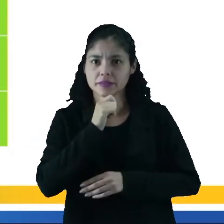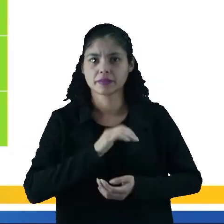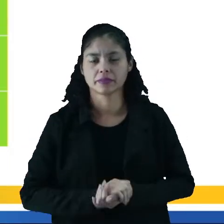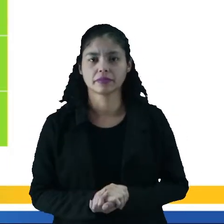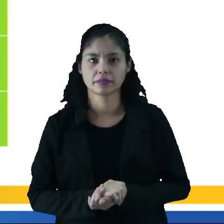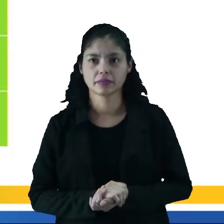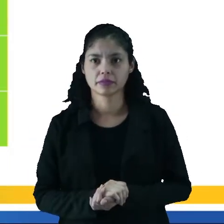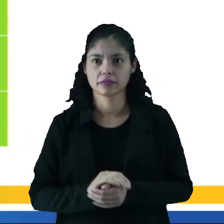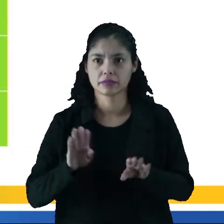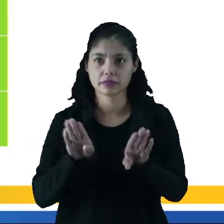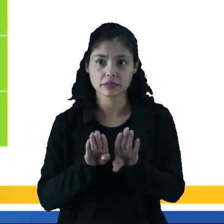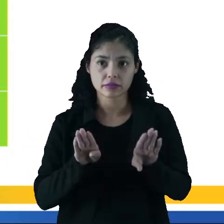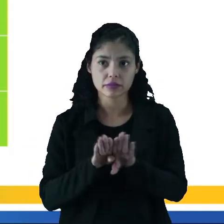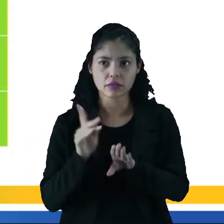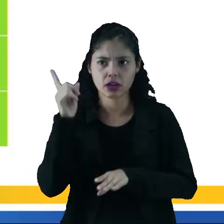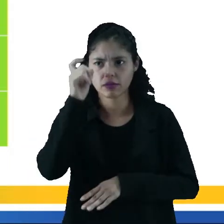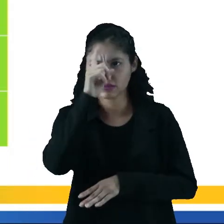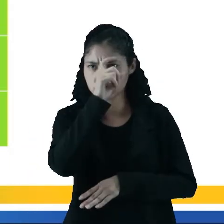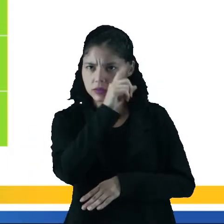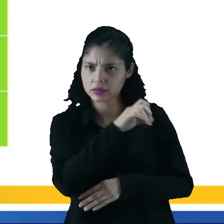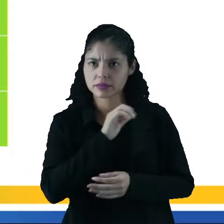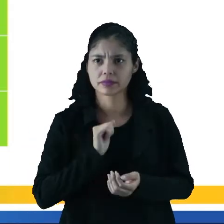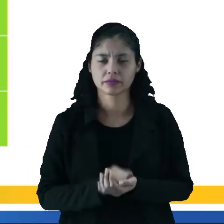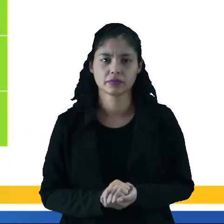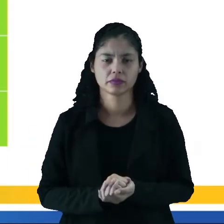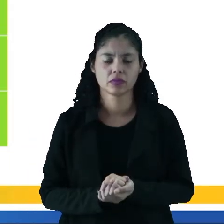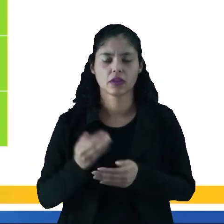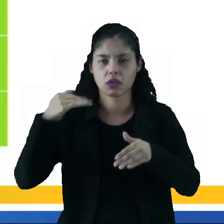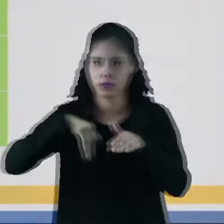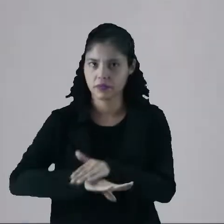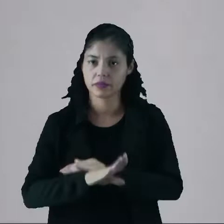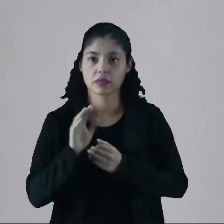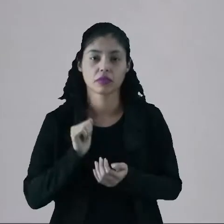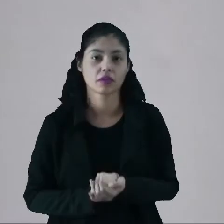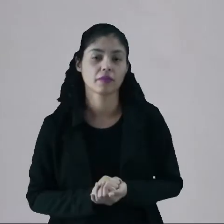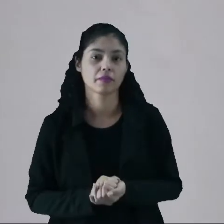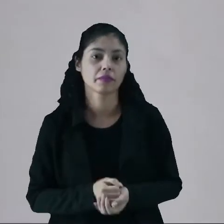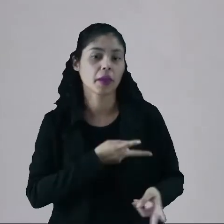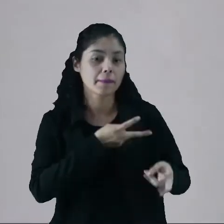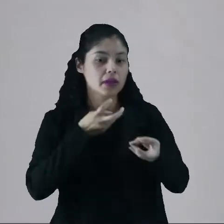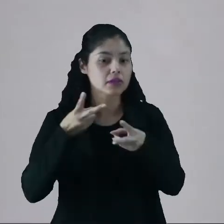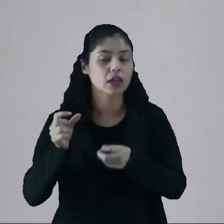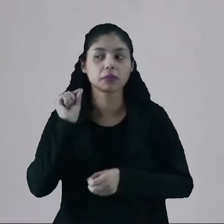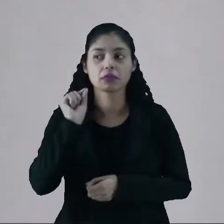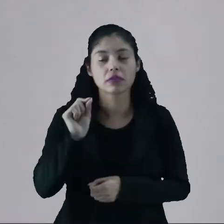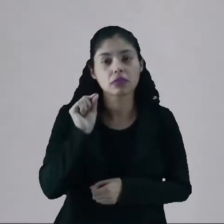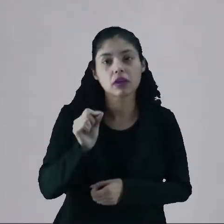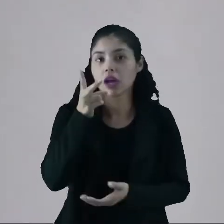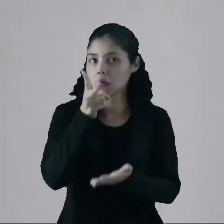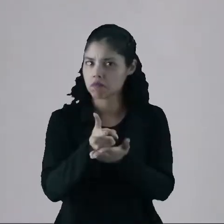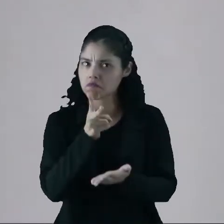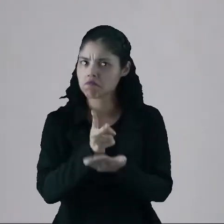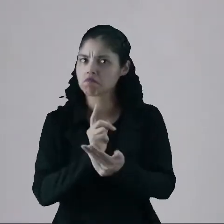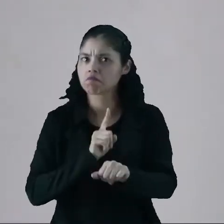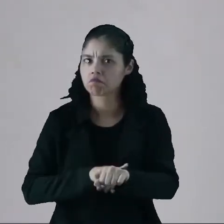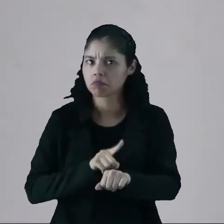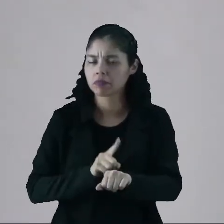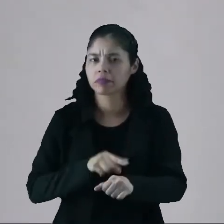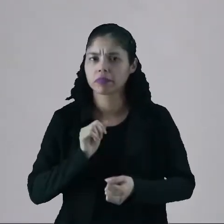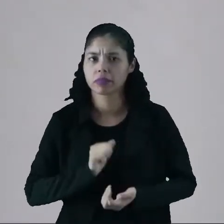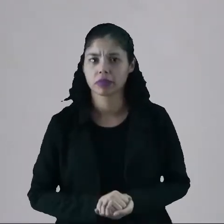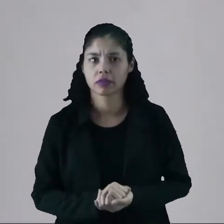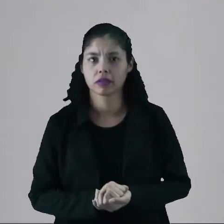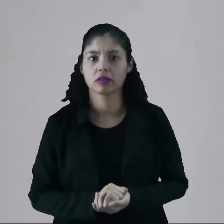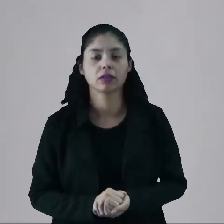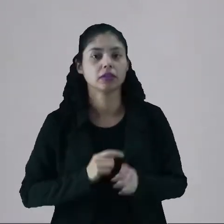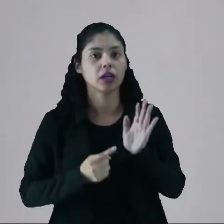e dificuldade no estoque ou armazenamento. Então a gente percebe aí que ao mesmo tempo que